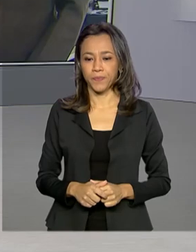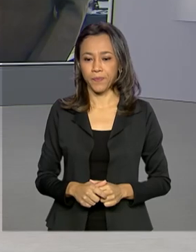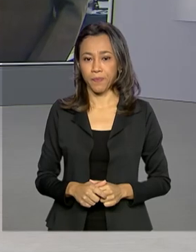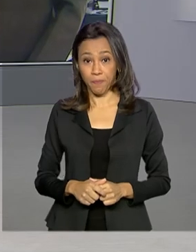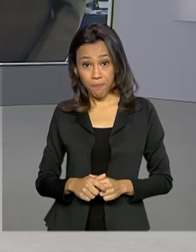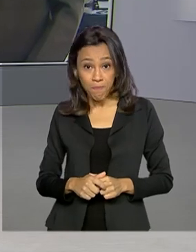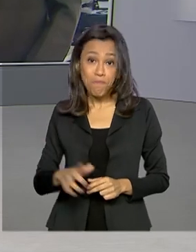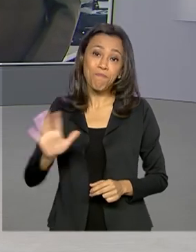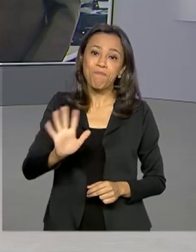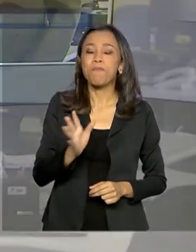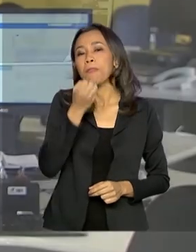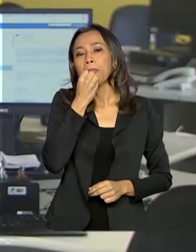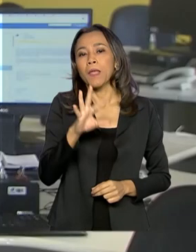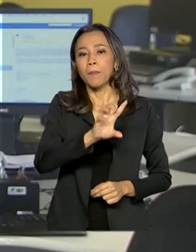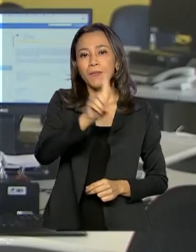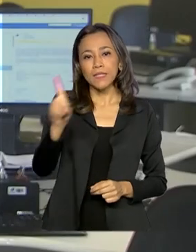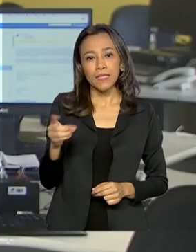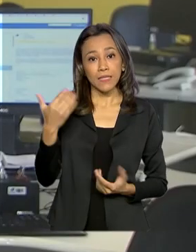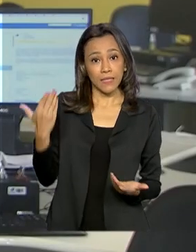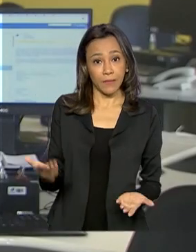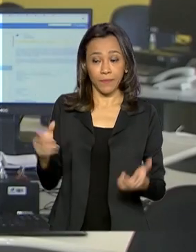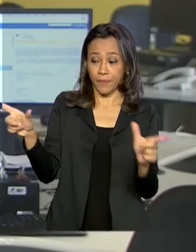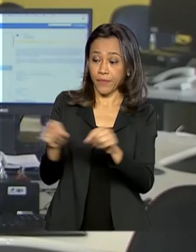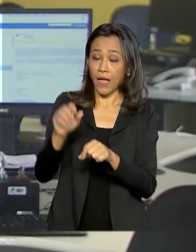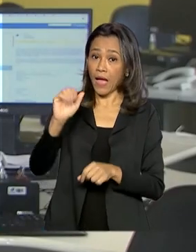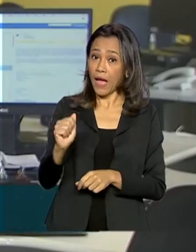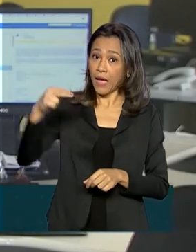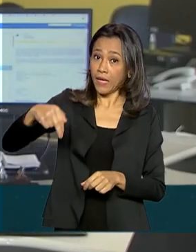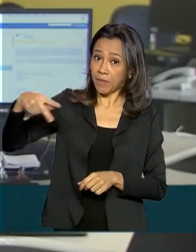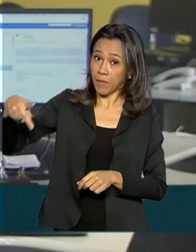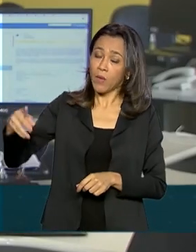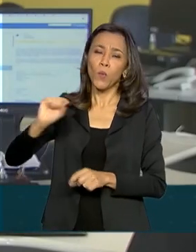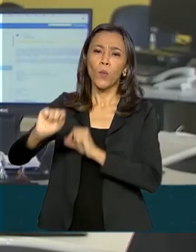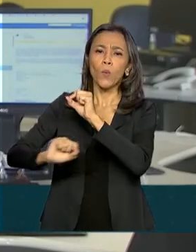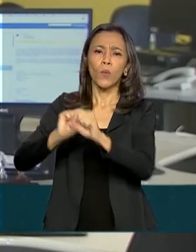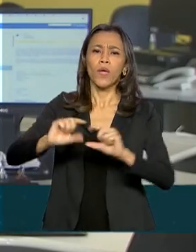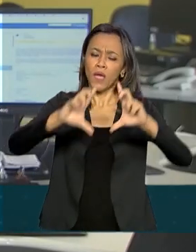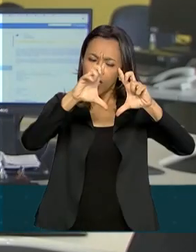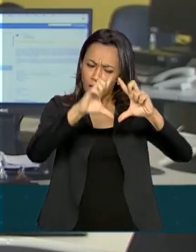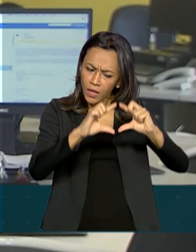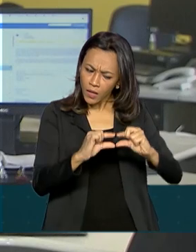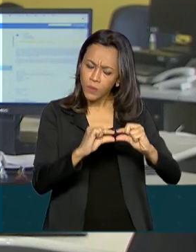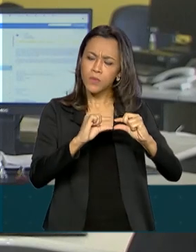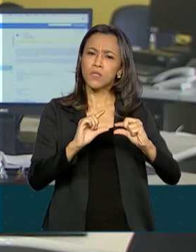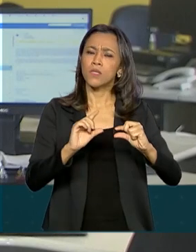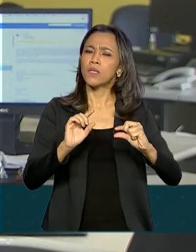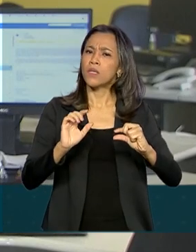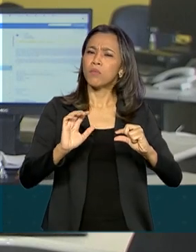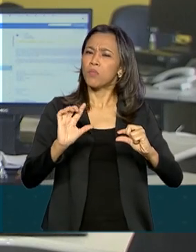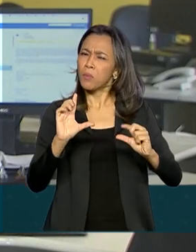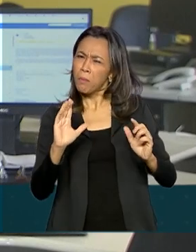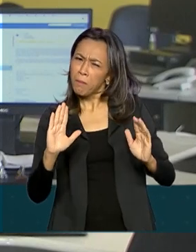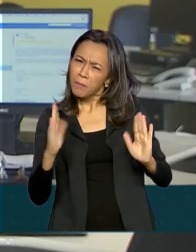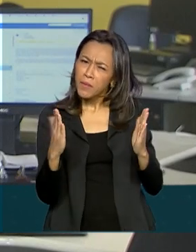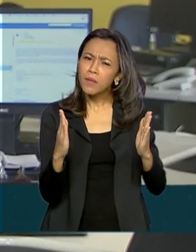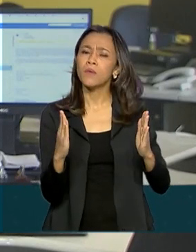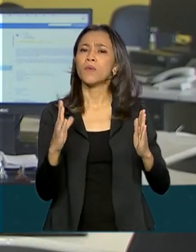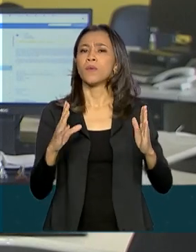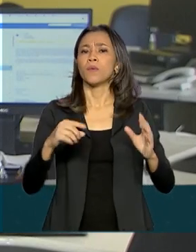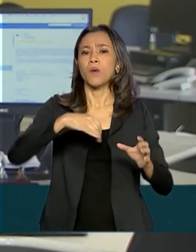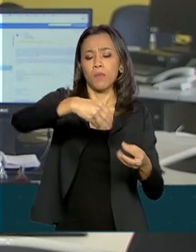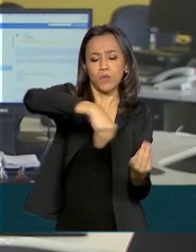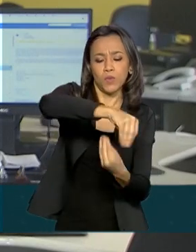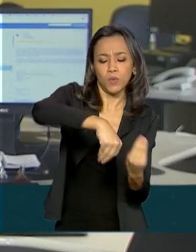Olá, Carla, bom dia. A Agência Nacional do Petróleo decidiu reduzir temporariamente o percentual de mistura obrigatória do biodiesel ao óleo diesel.